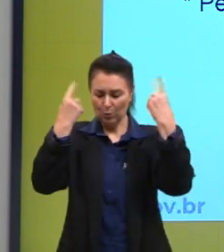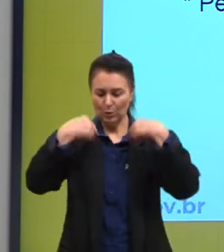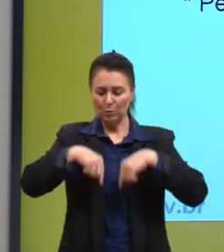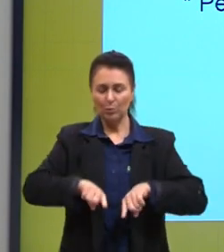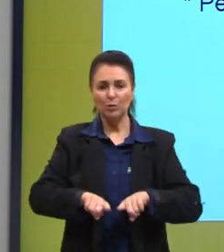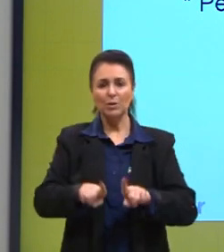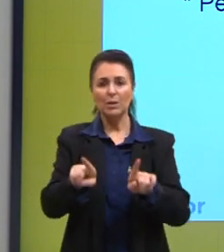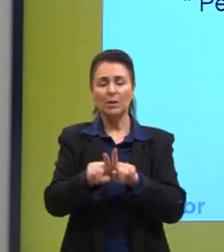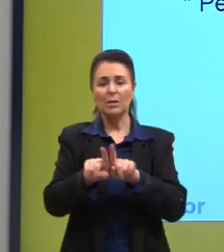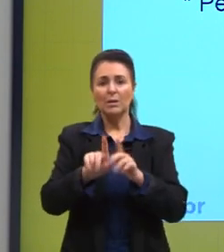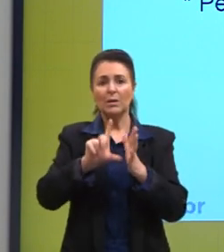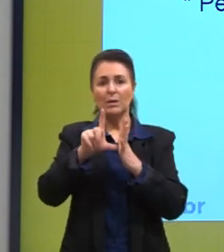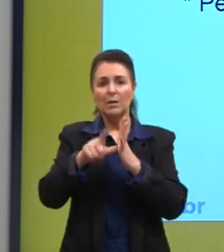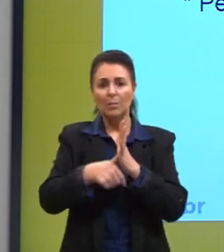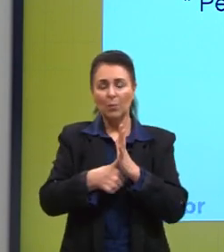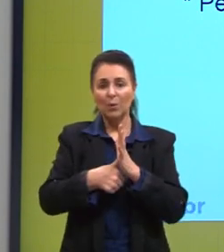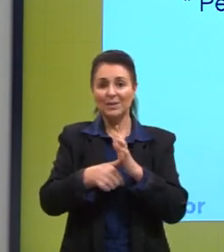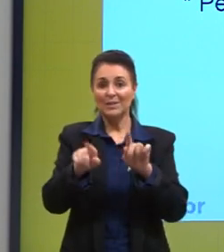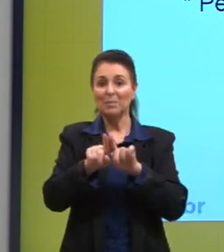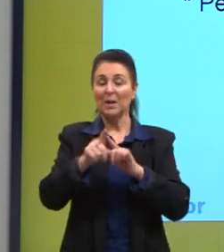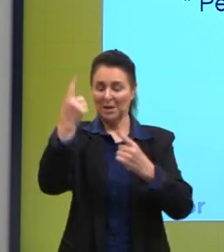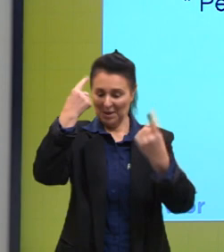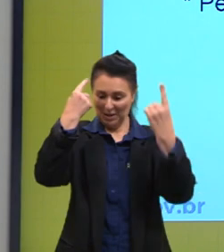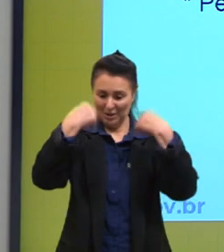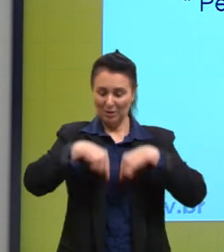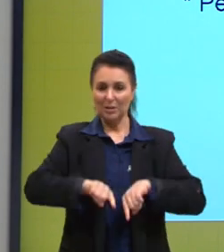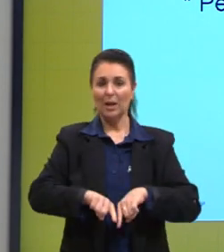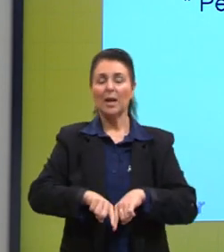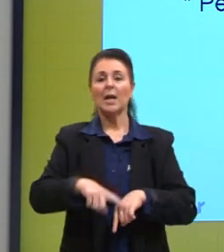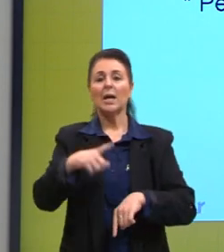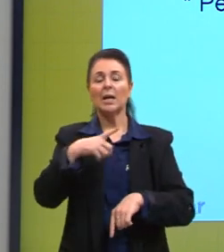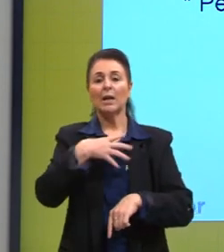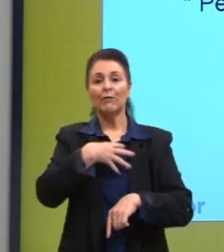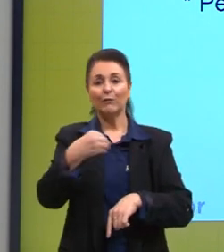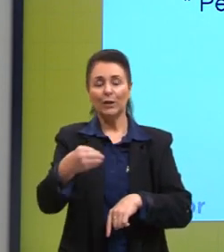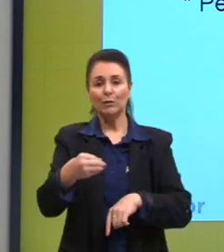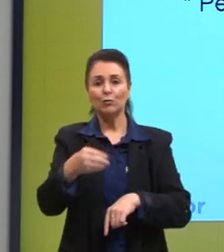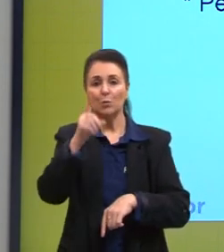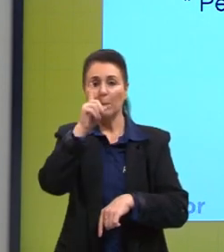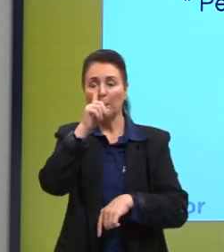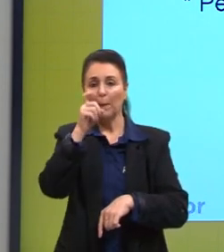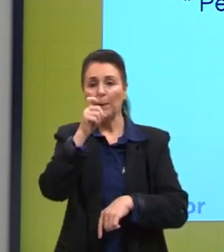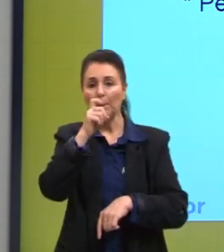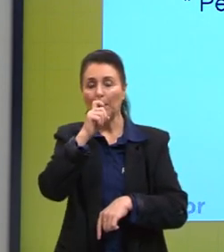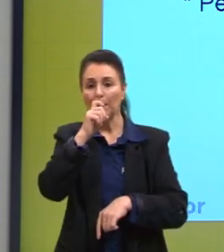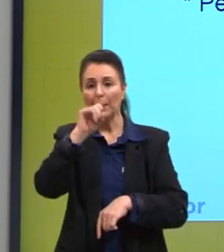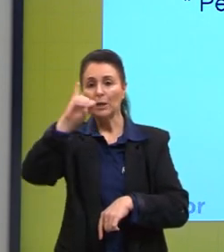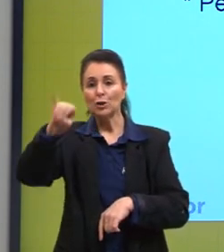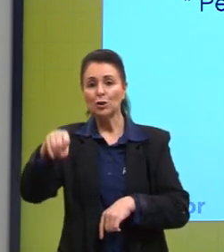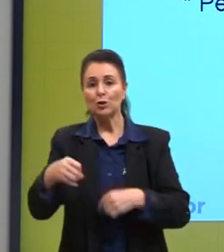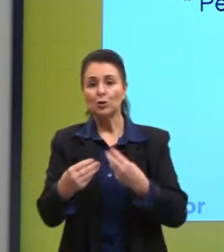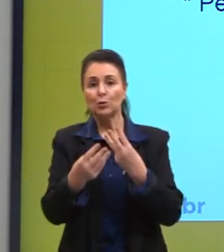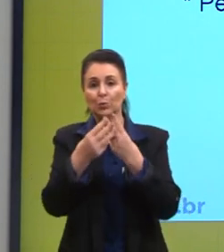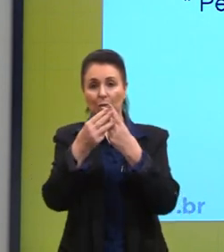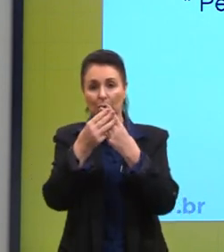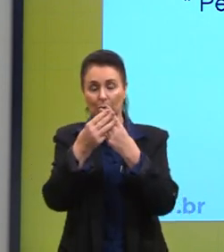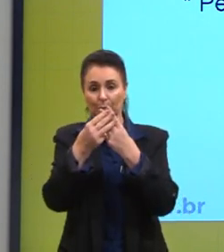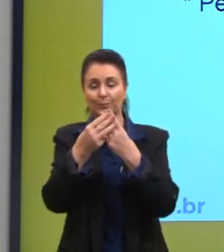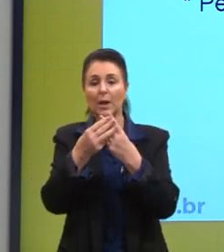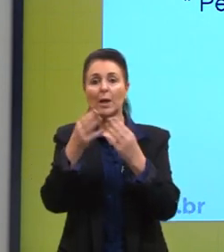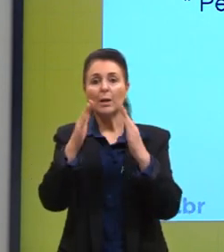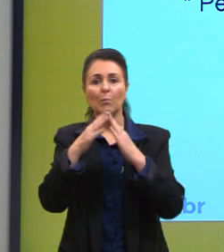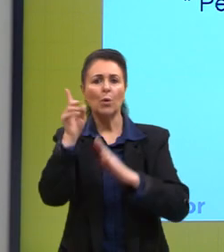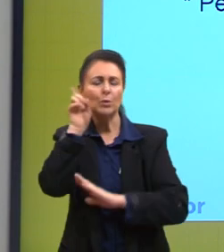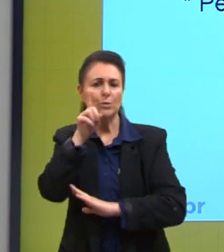ele entra nesse ramo da antropologia. Ele é filho de judeus, ele acaba se fixando nos Estados Unidos, ele influenciou